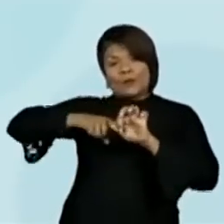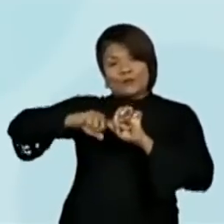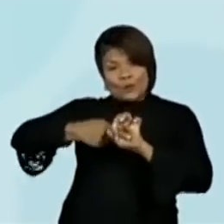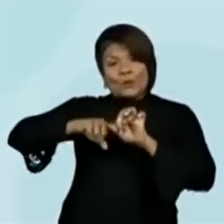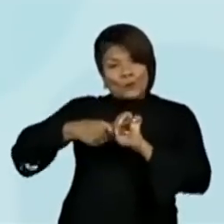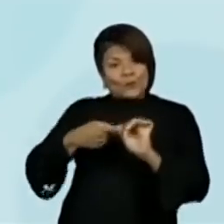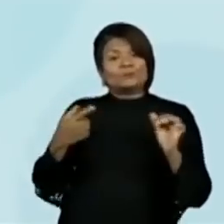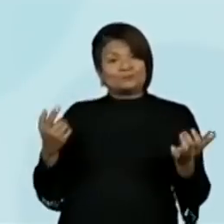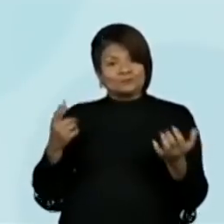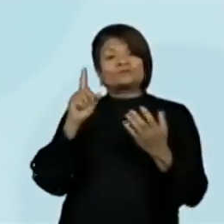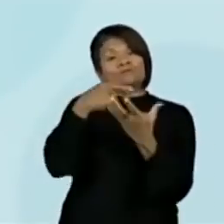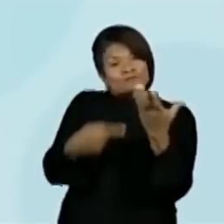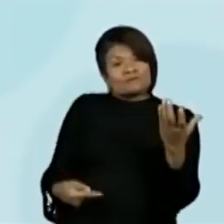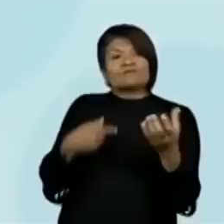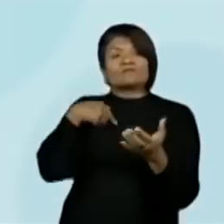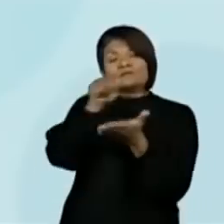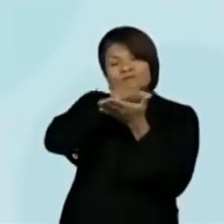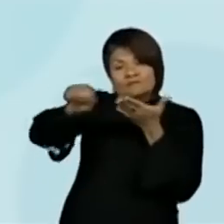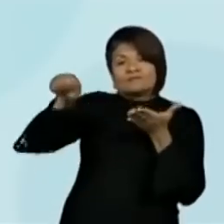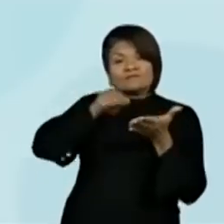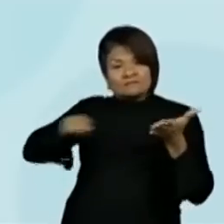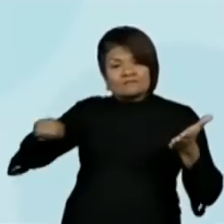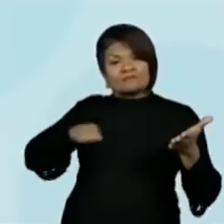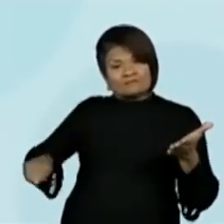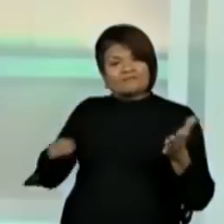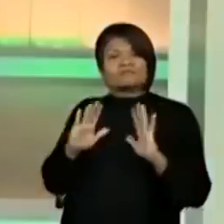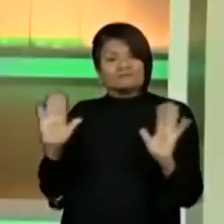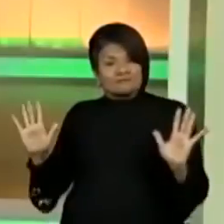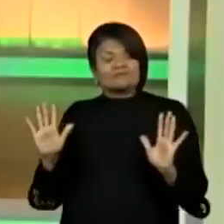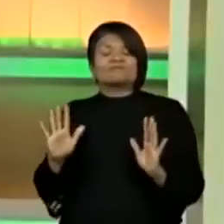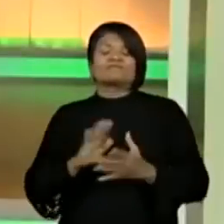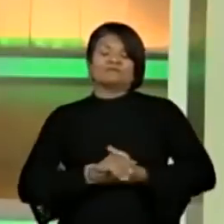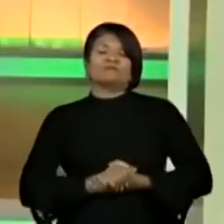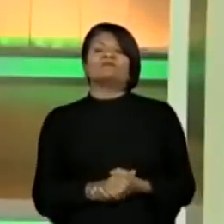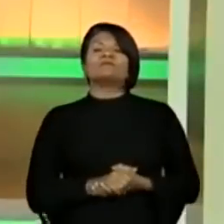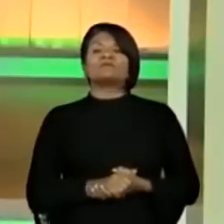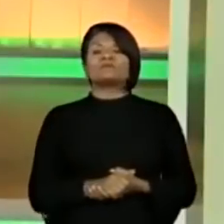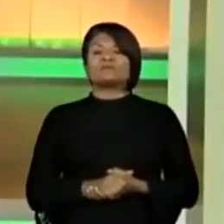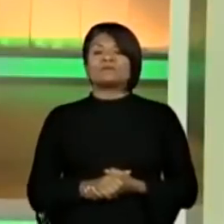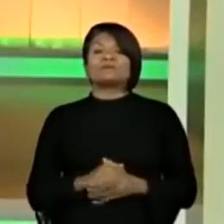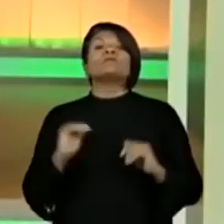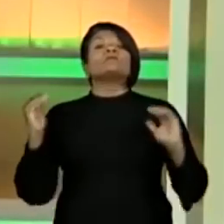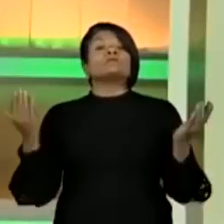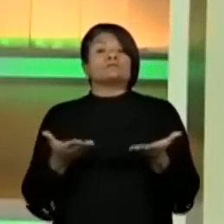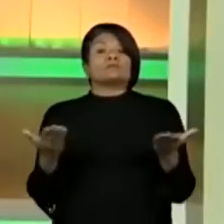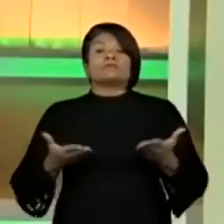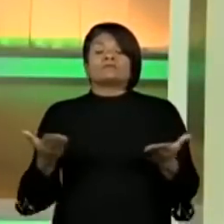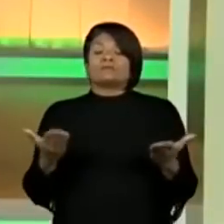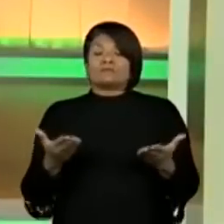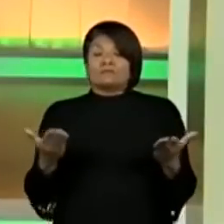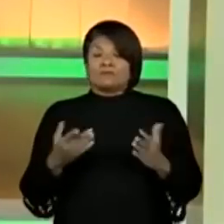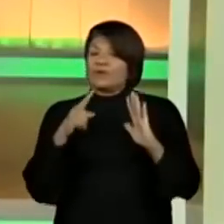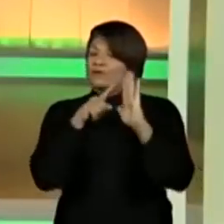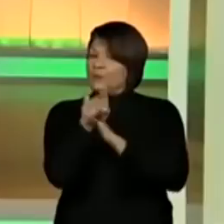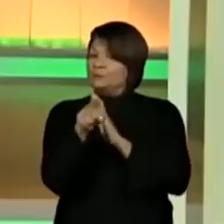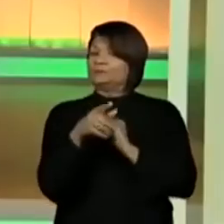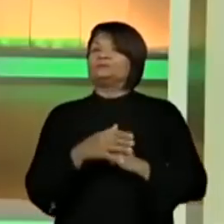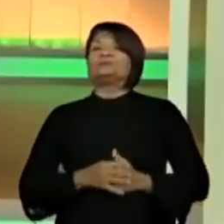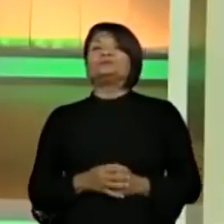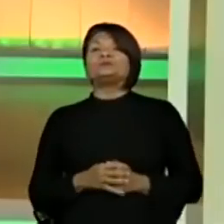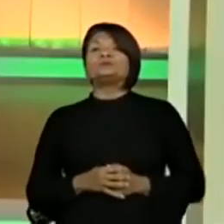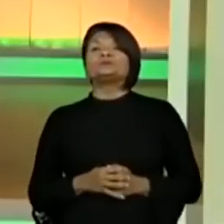e por aí vai. Um marca-texto, uma caneta. Tudo bem? Vamos agora para a pergunta